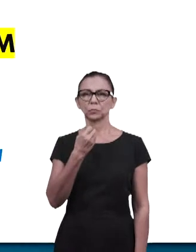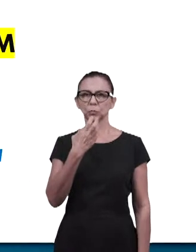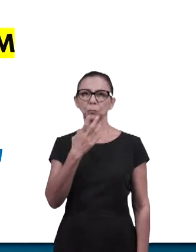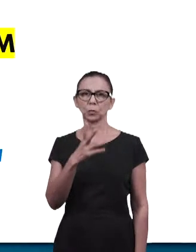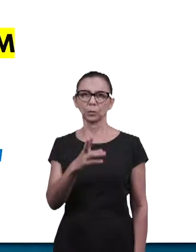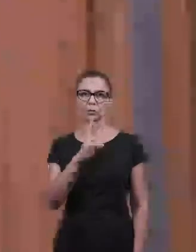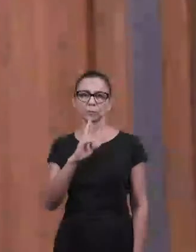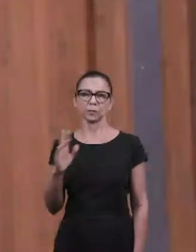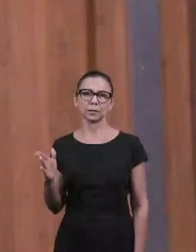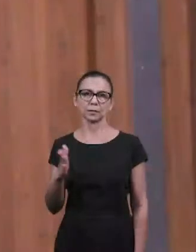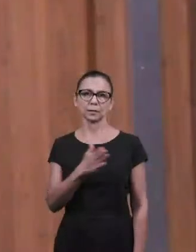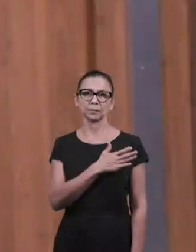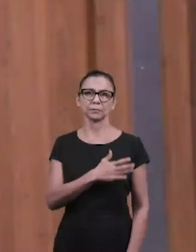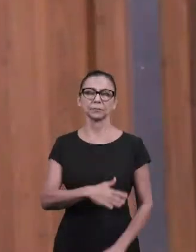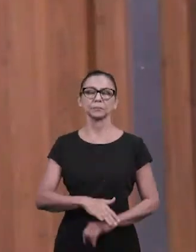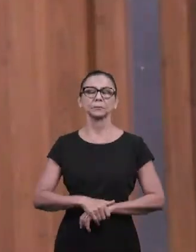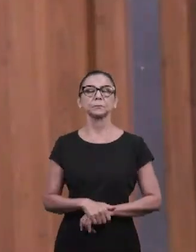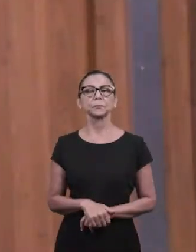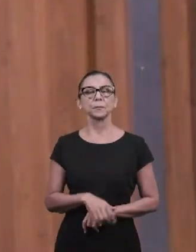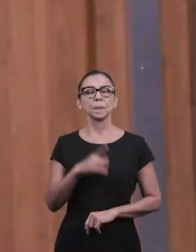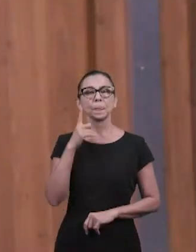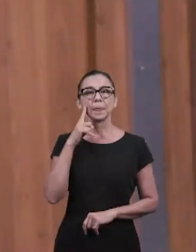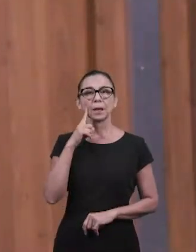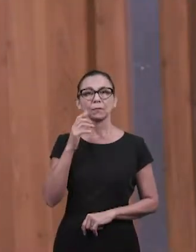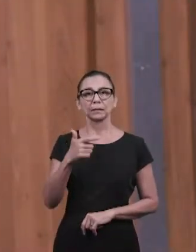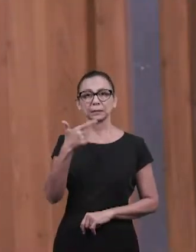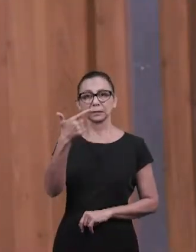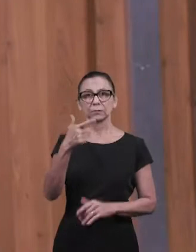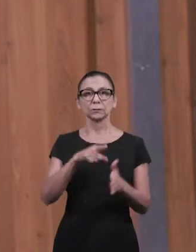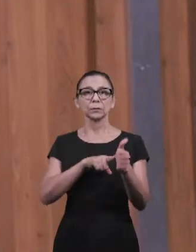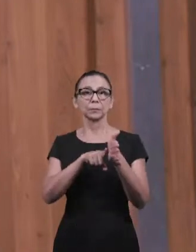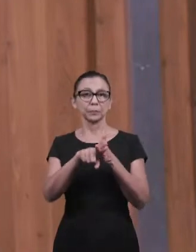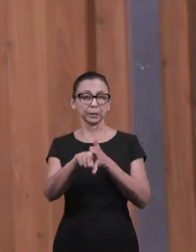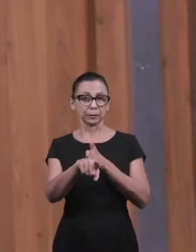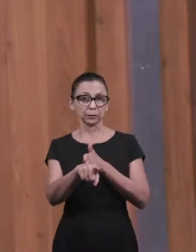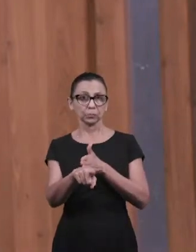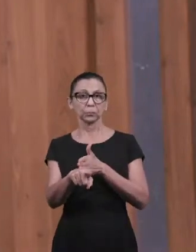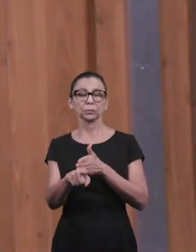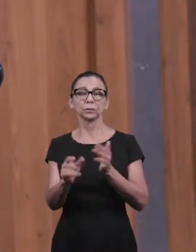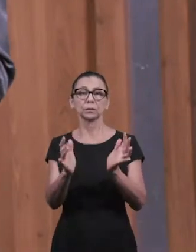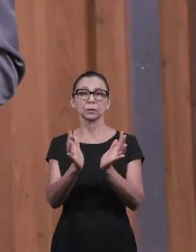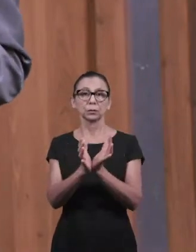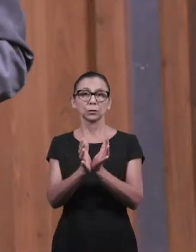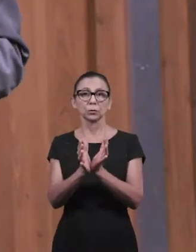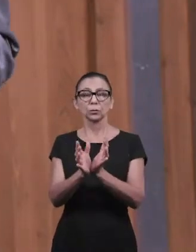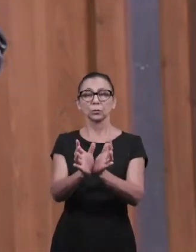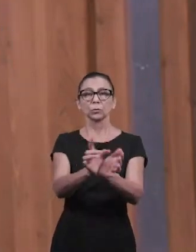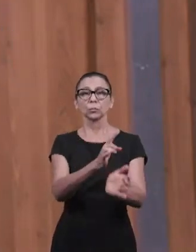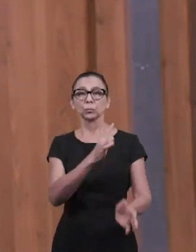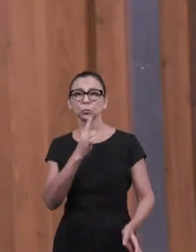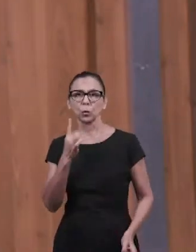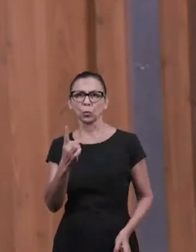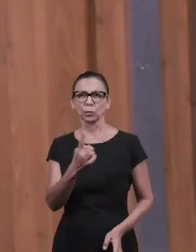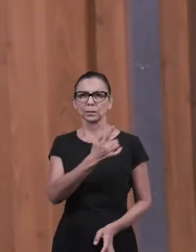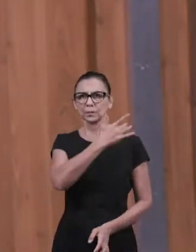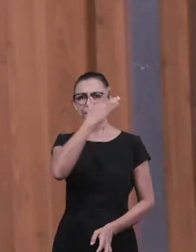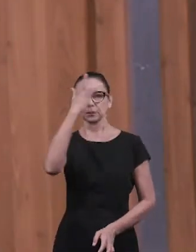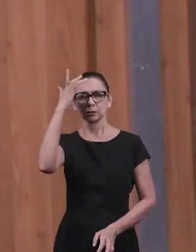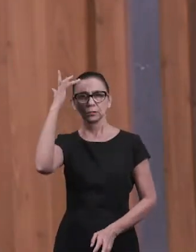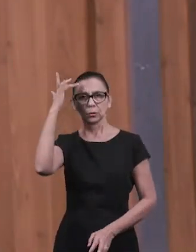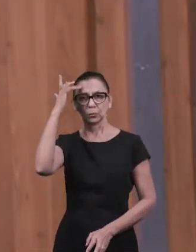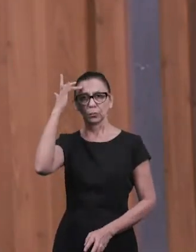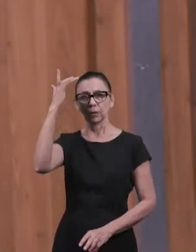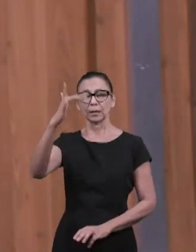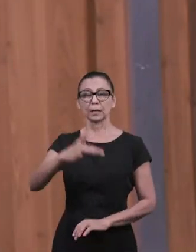colocado pelo nosso irmão. Vamos então a pergunta dois, a nossa segunda pergunta também destinada a todos, nós vamos ler aqui essa